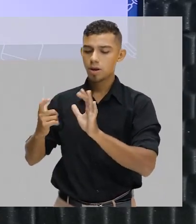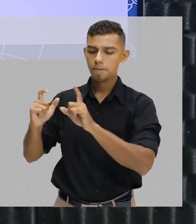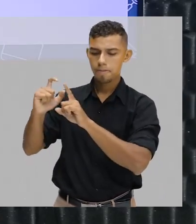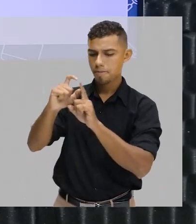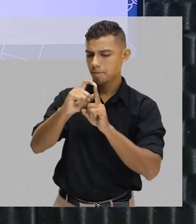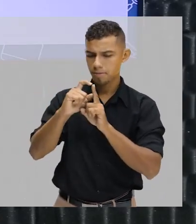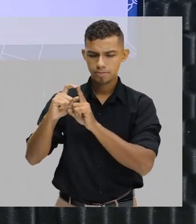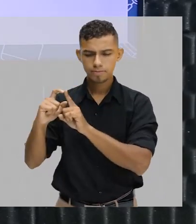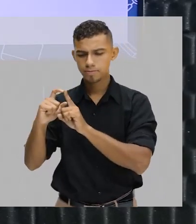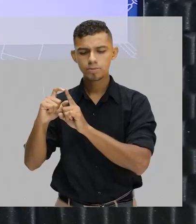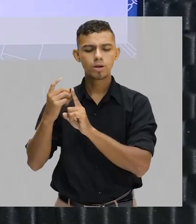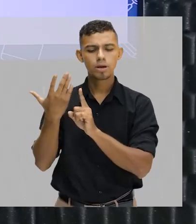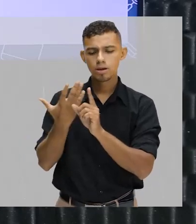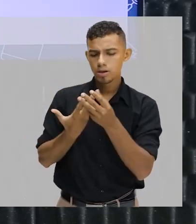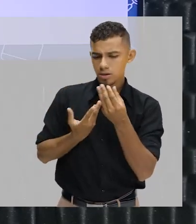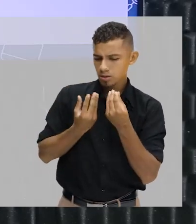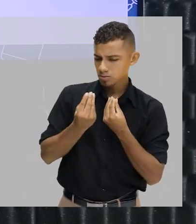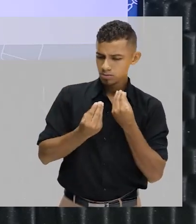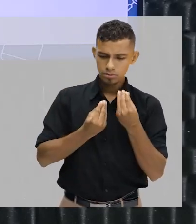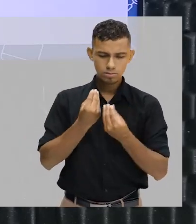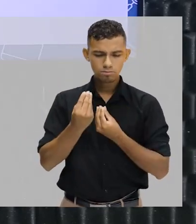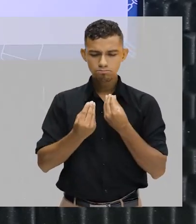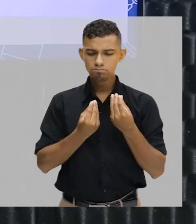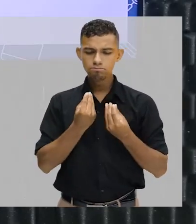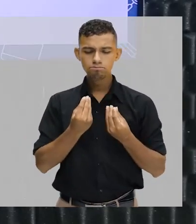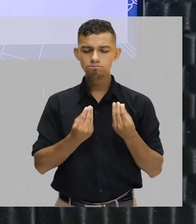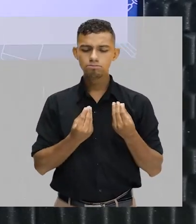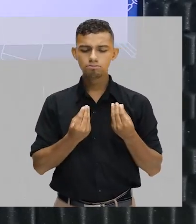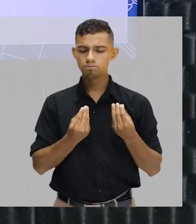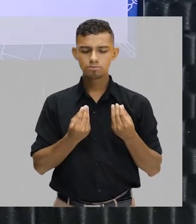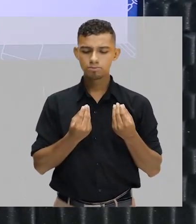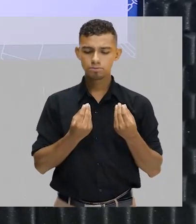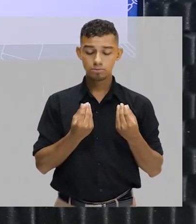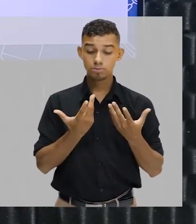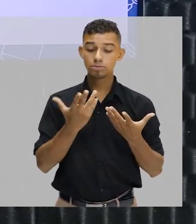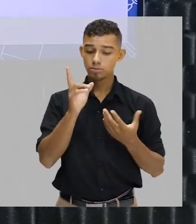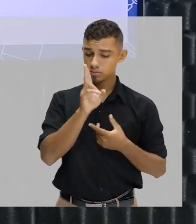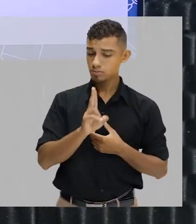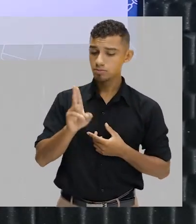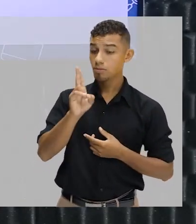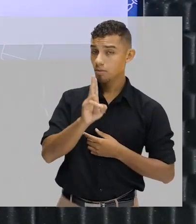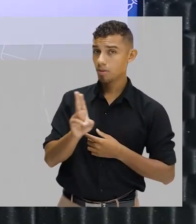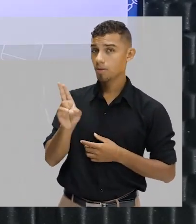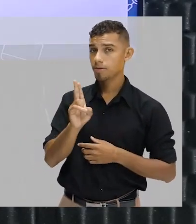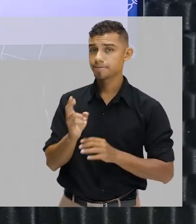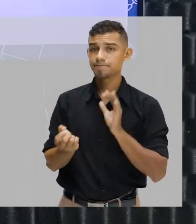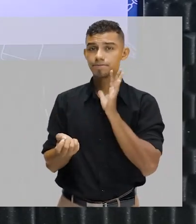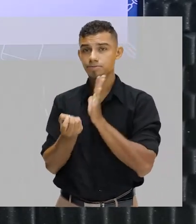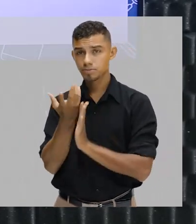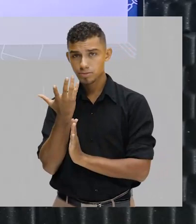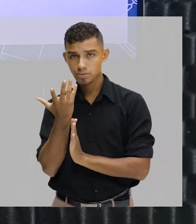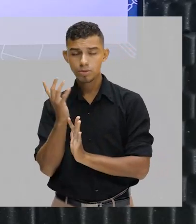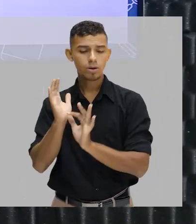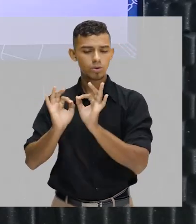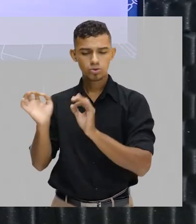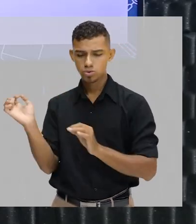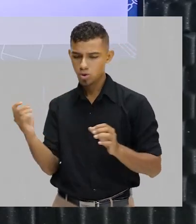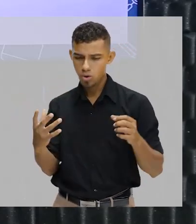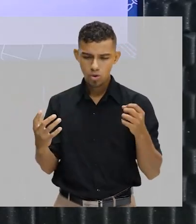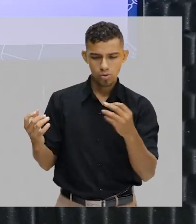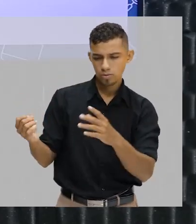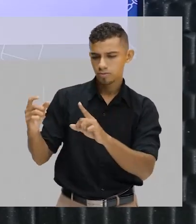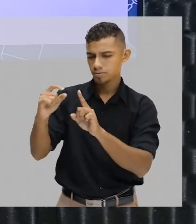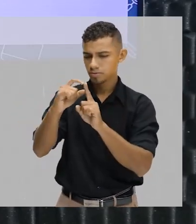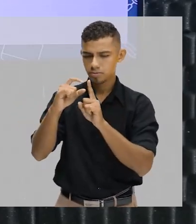às formas, às maneiras que eu posso utilizar para criar ou para formar novas palavras.